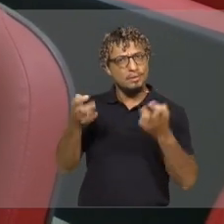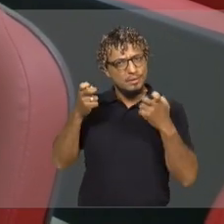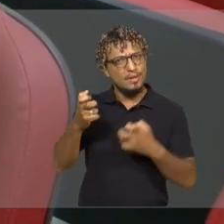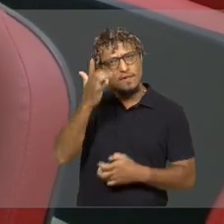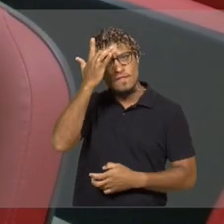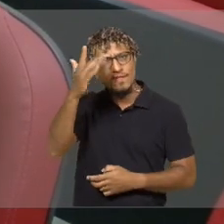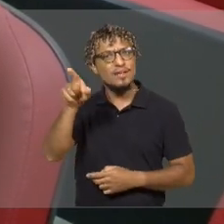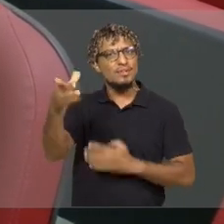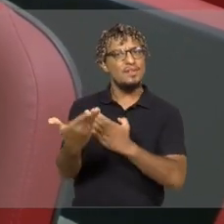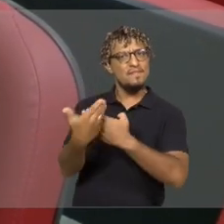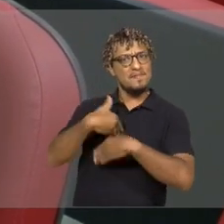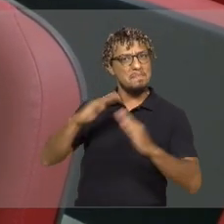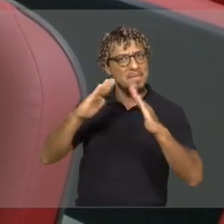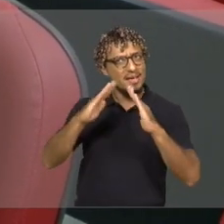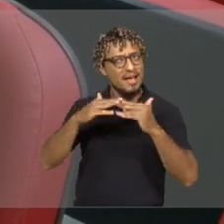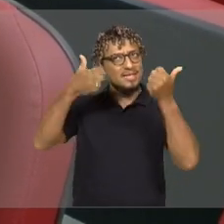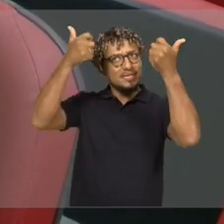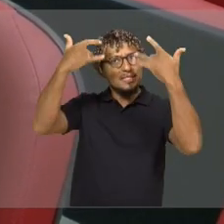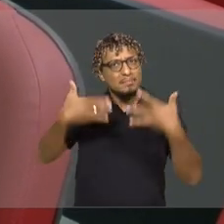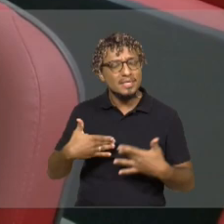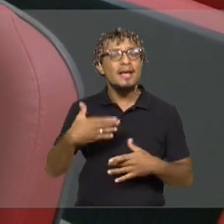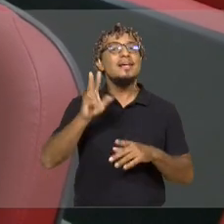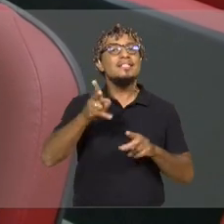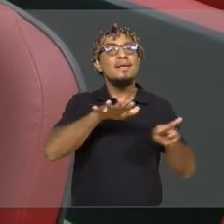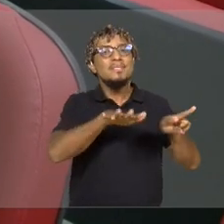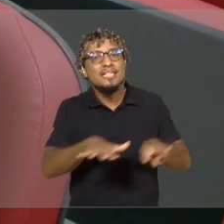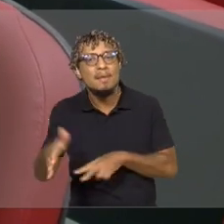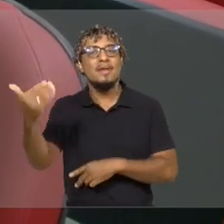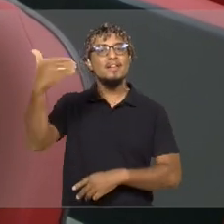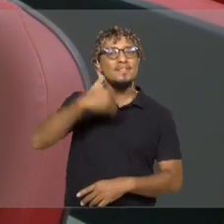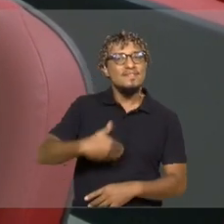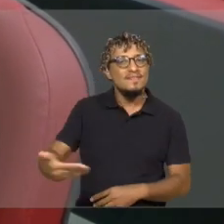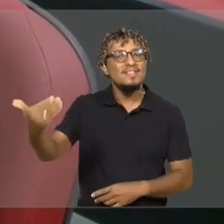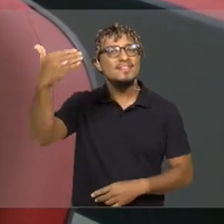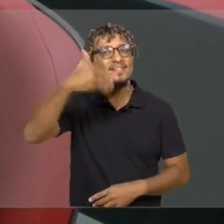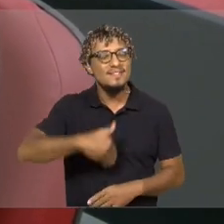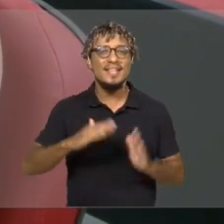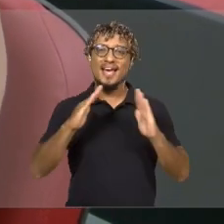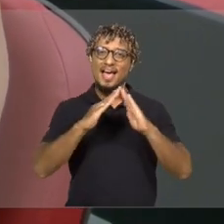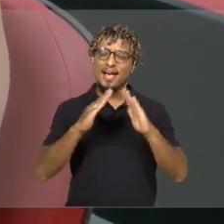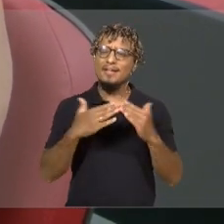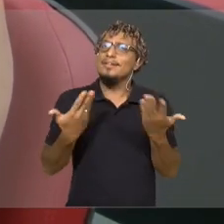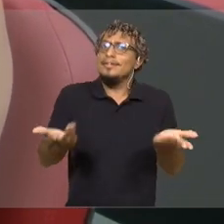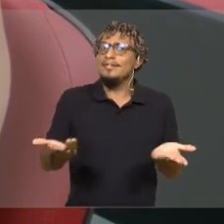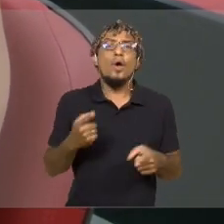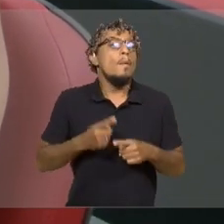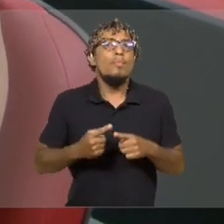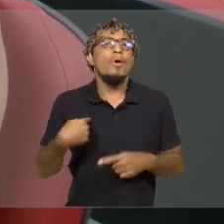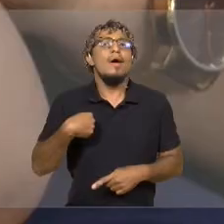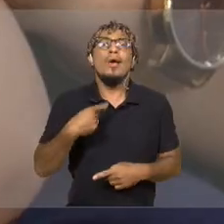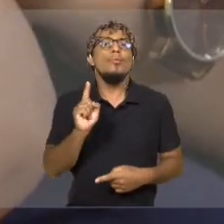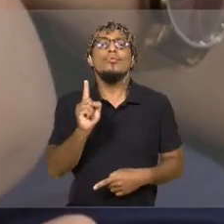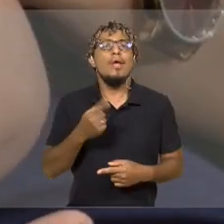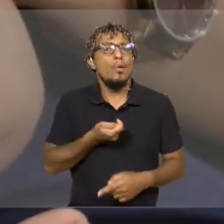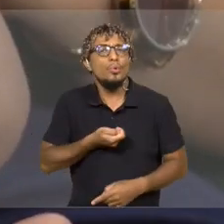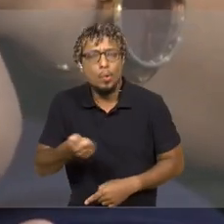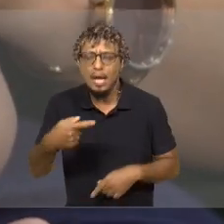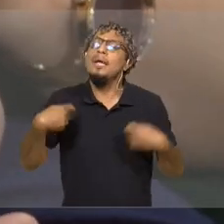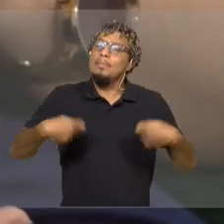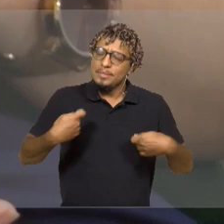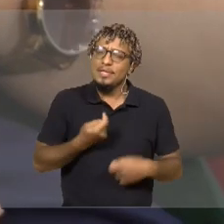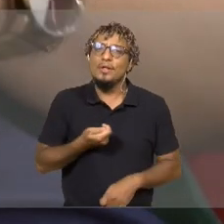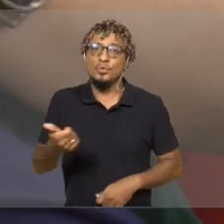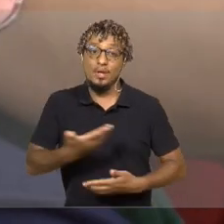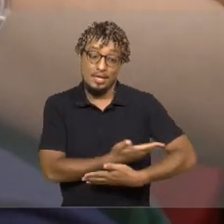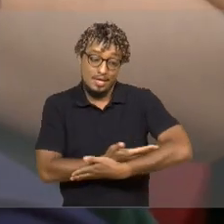deles irem na casa, explicar como é que é, e toda semana e coletar. Então eu achei que não tinha por que eu não começar a doar. Com o